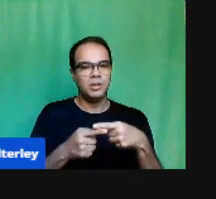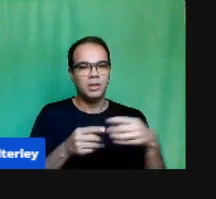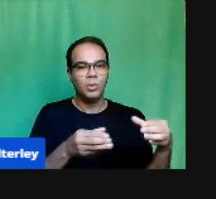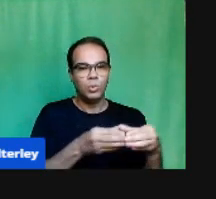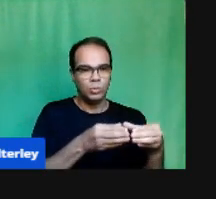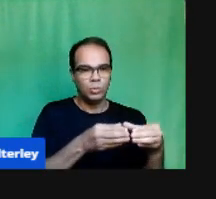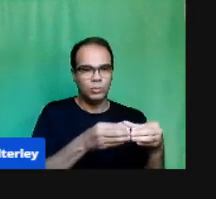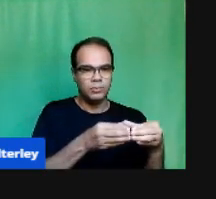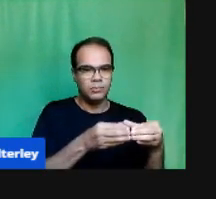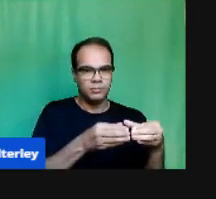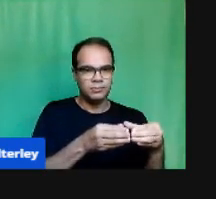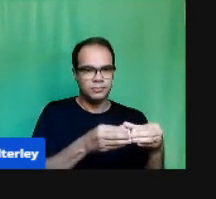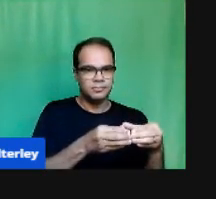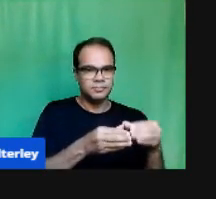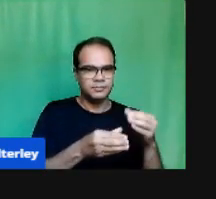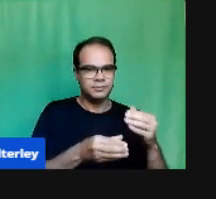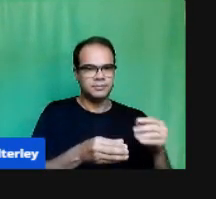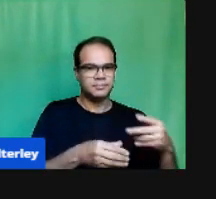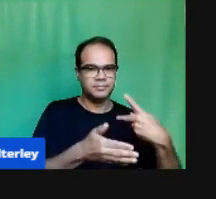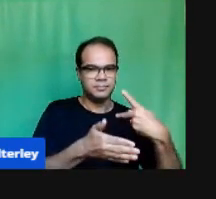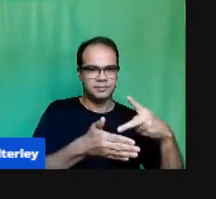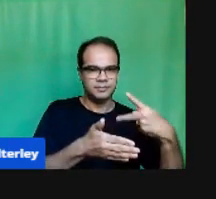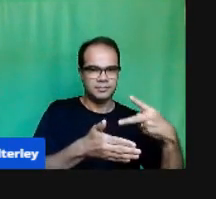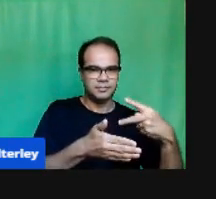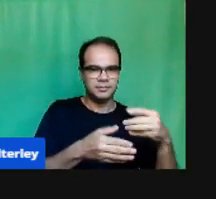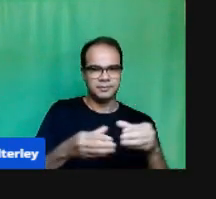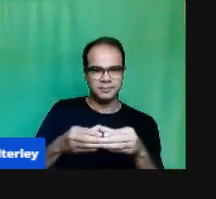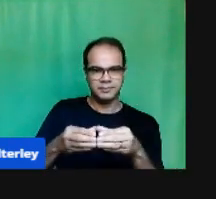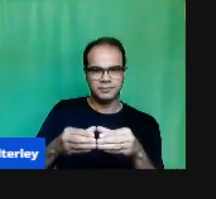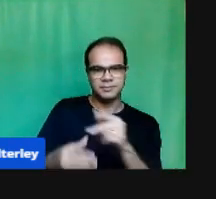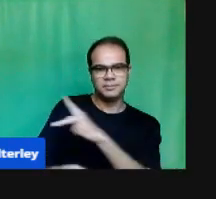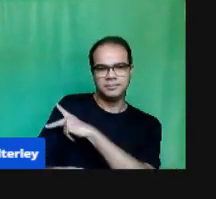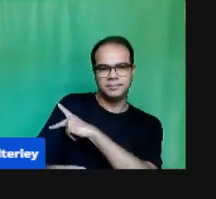parte Pode colocar Os slides Professor